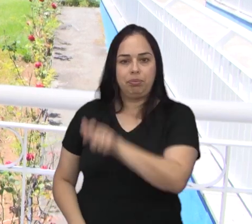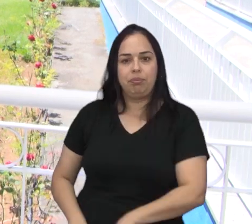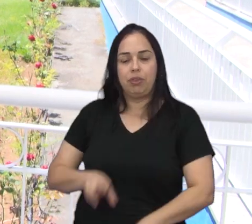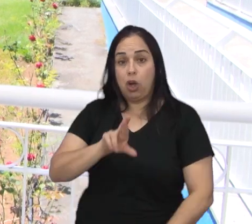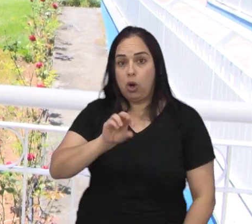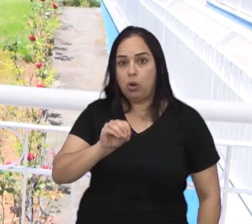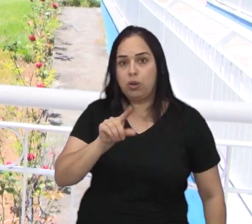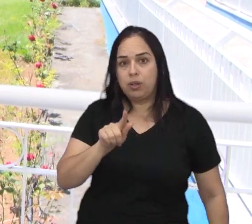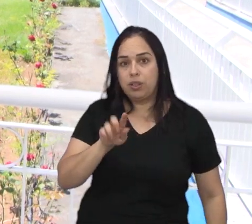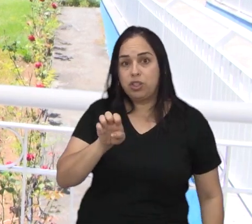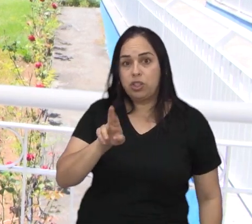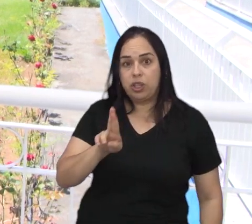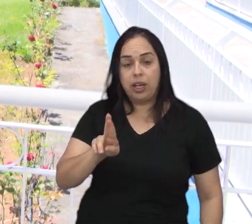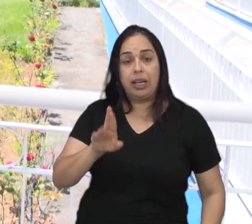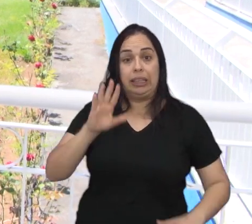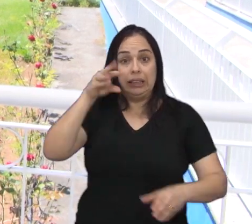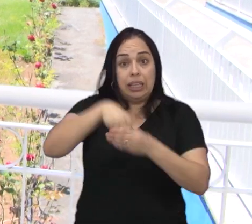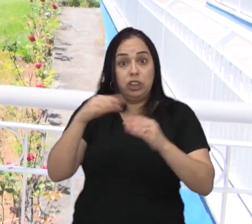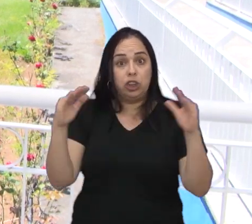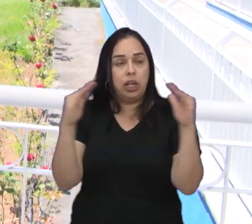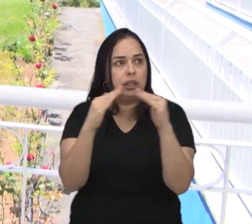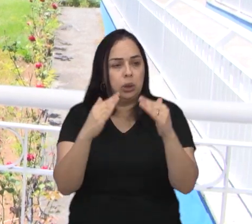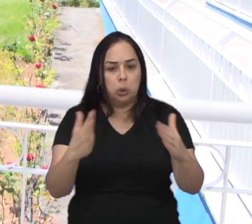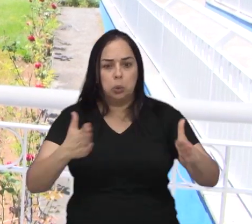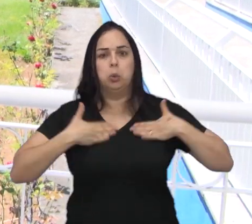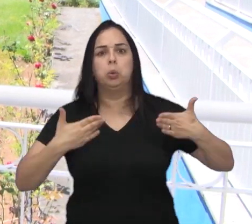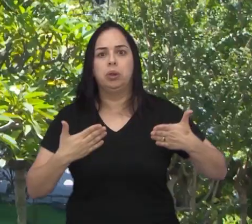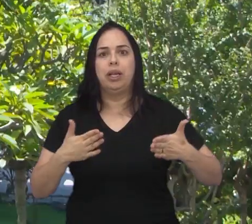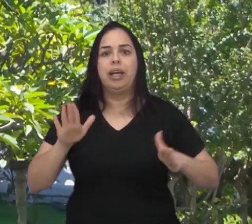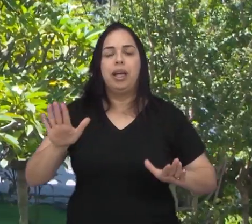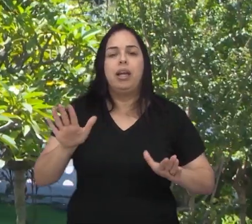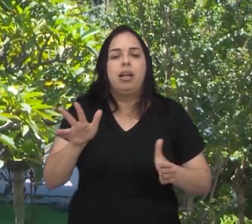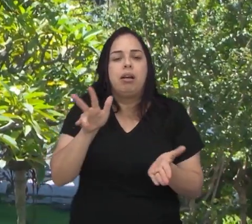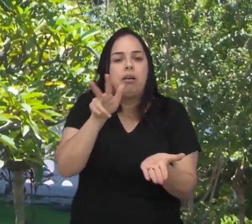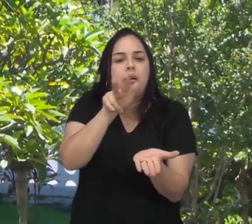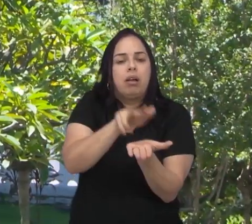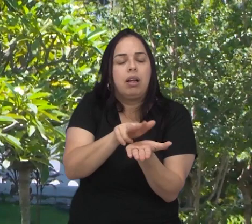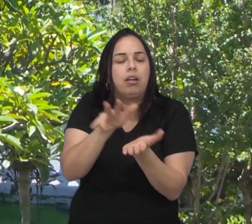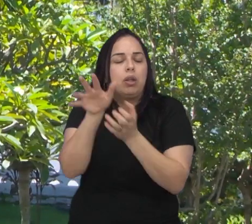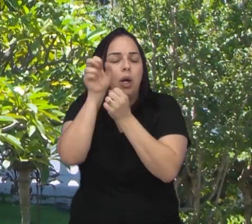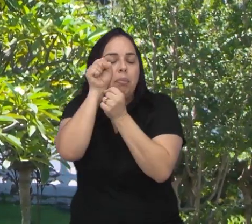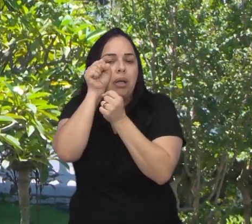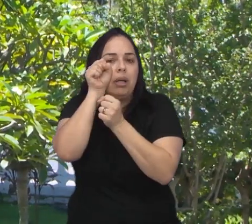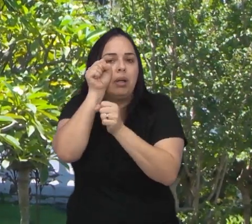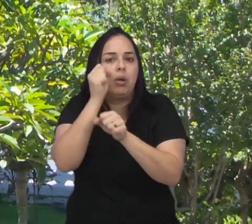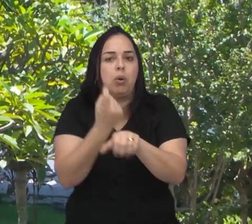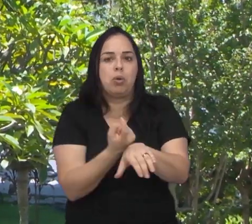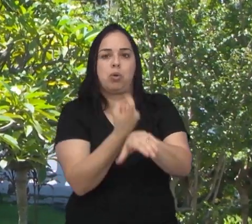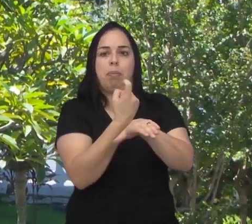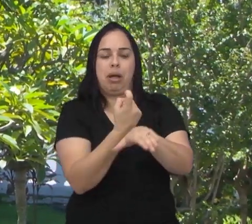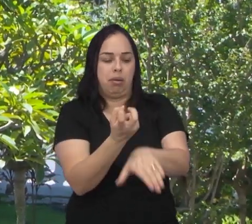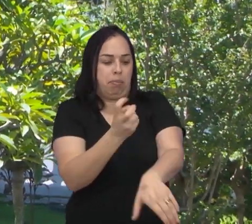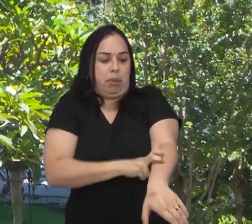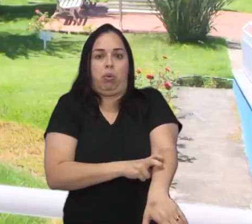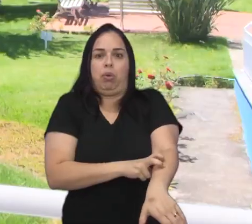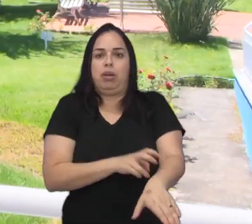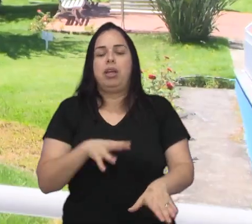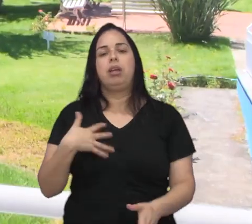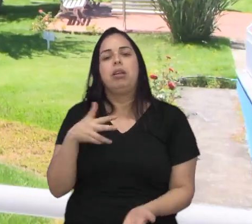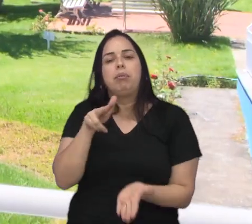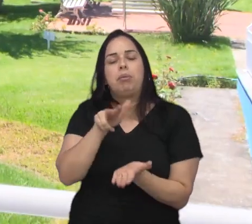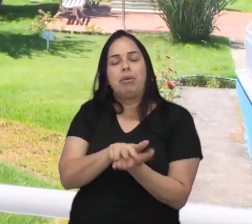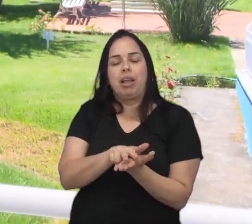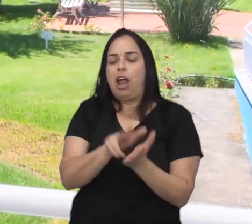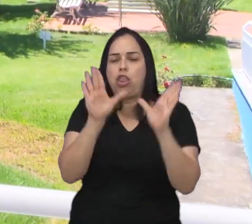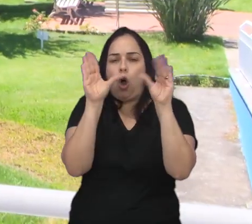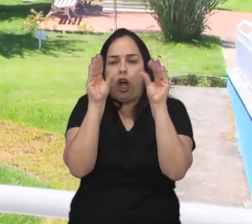O Roges passou por um baita susto dentro da própria casa. Quando estava pronto para dormir, foi picado por um escorpião. Eu estava